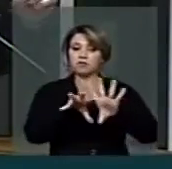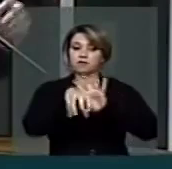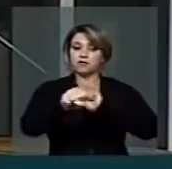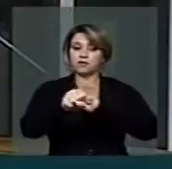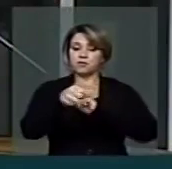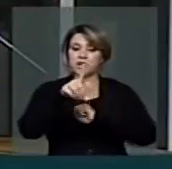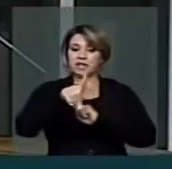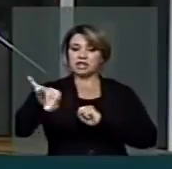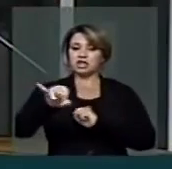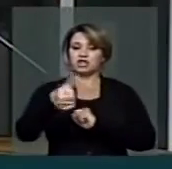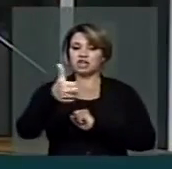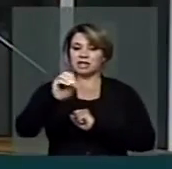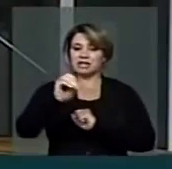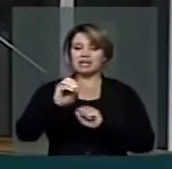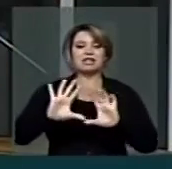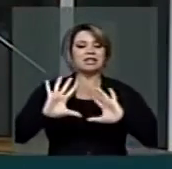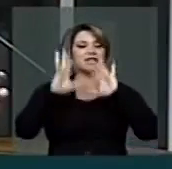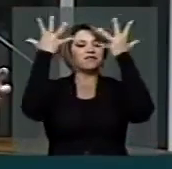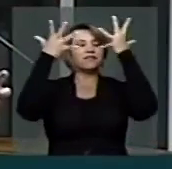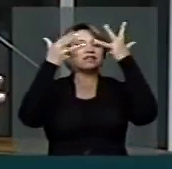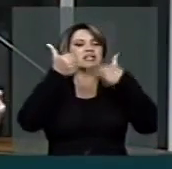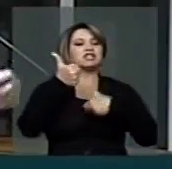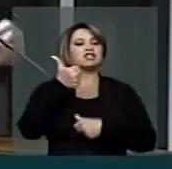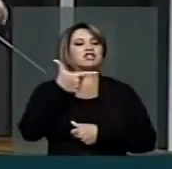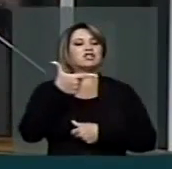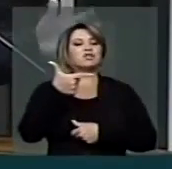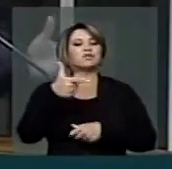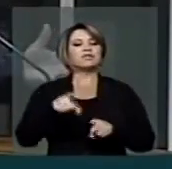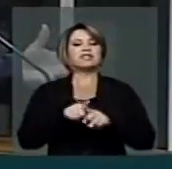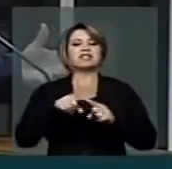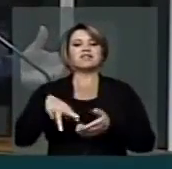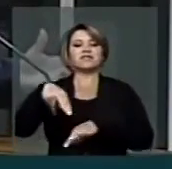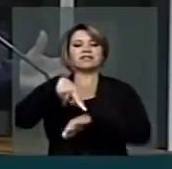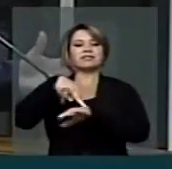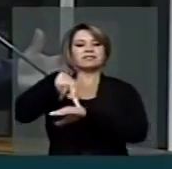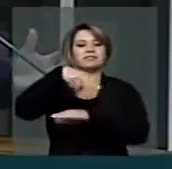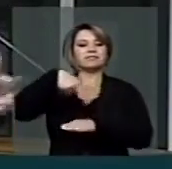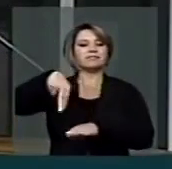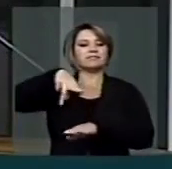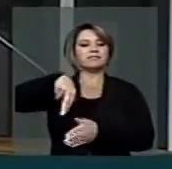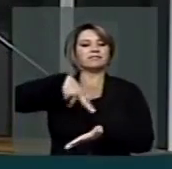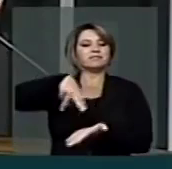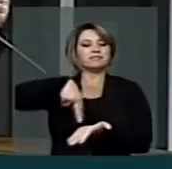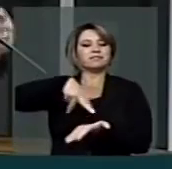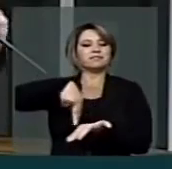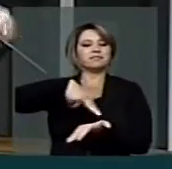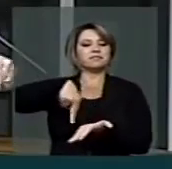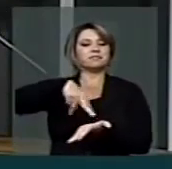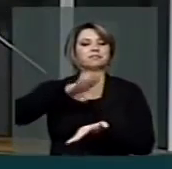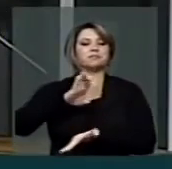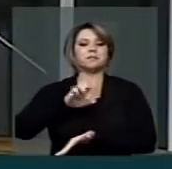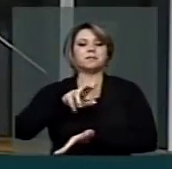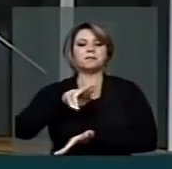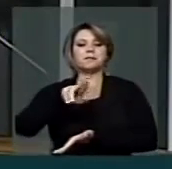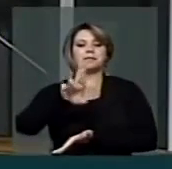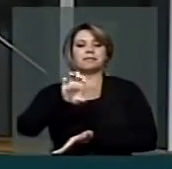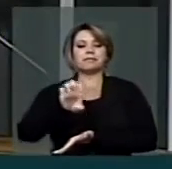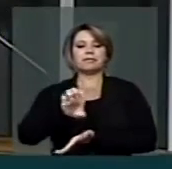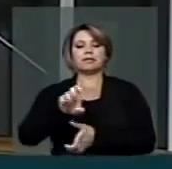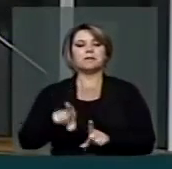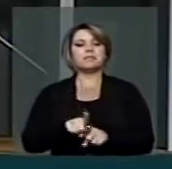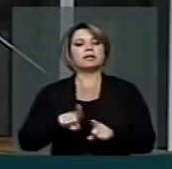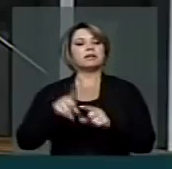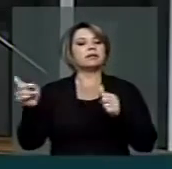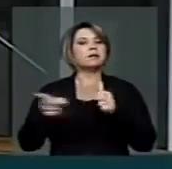e a festa vai ser no dia 12, vai ter festa, vai ter baile de formatura. A primeira turma da